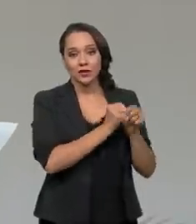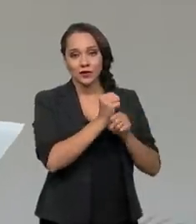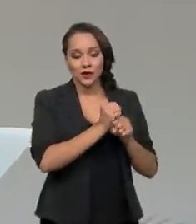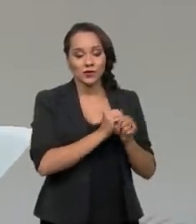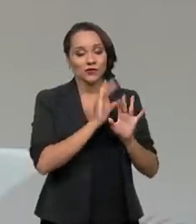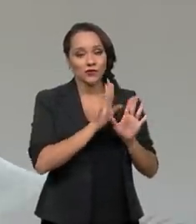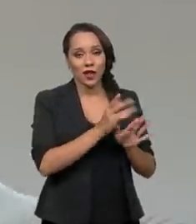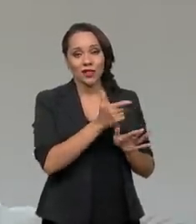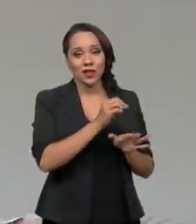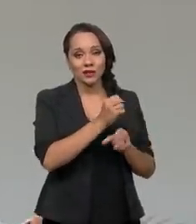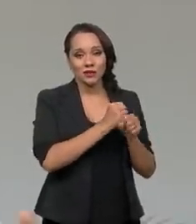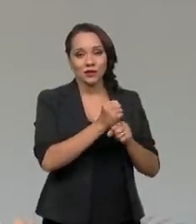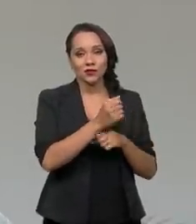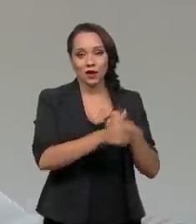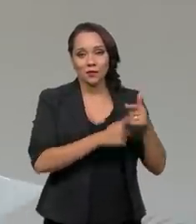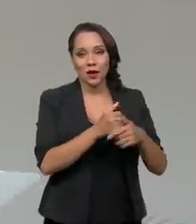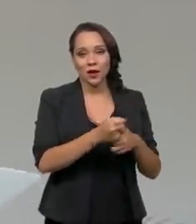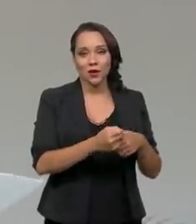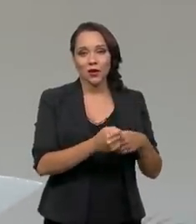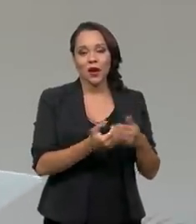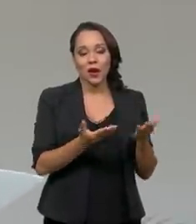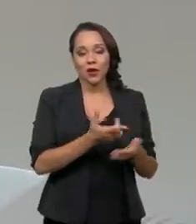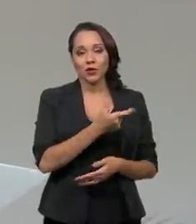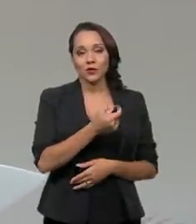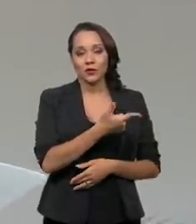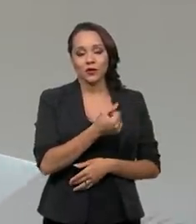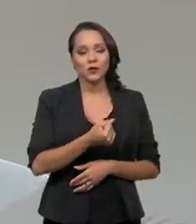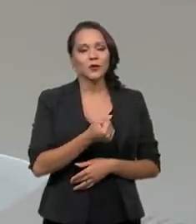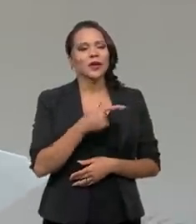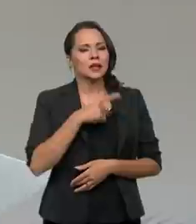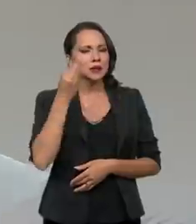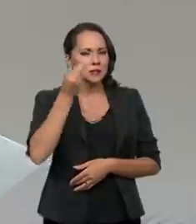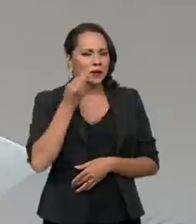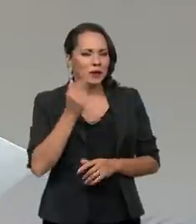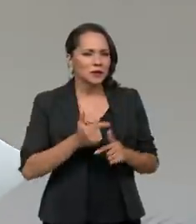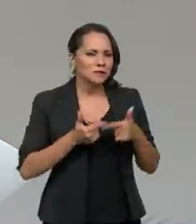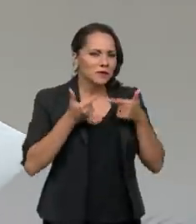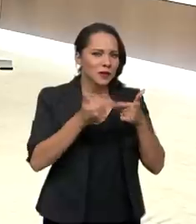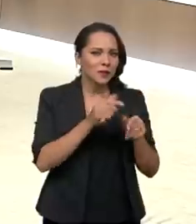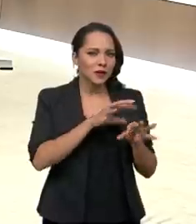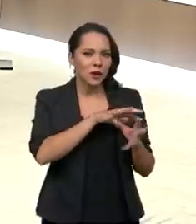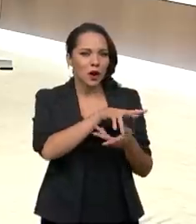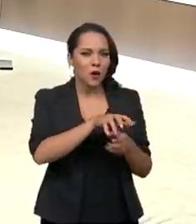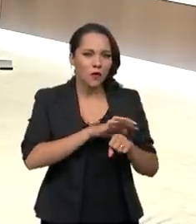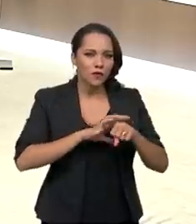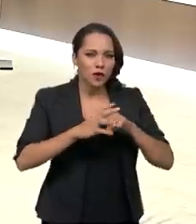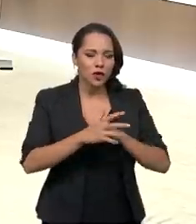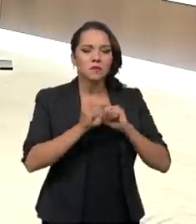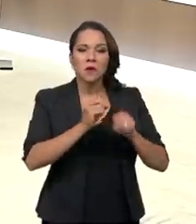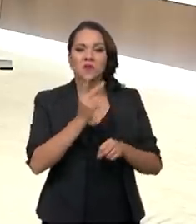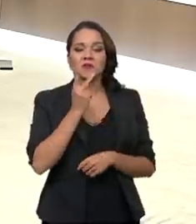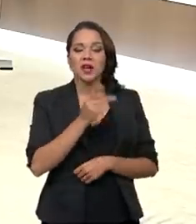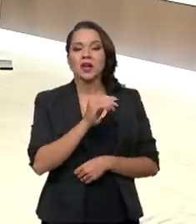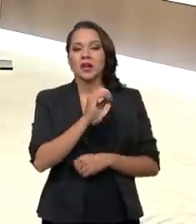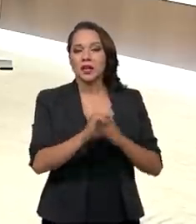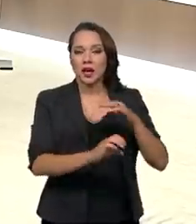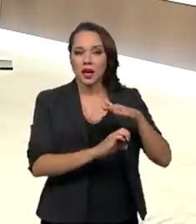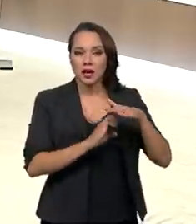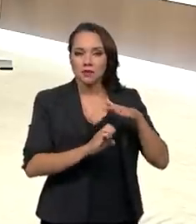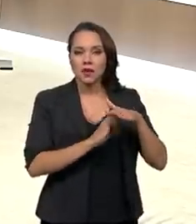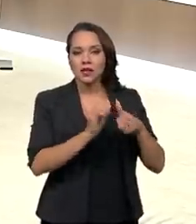são 10 anos em 2021, passando por essa experiência do enfrentamento à Covid-19, a gente pode dizer que a EBSER